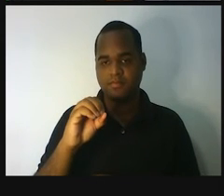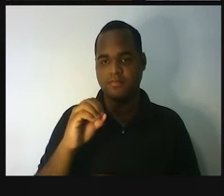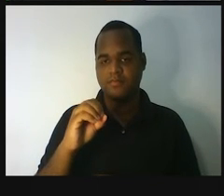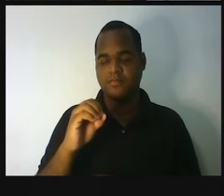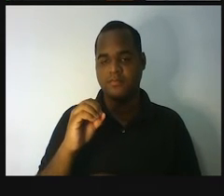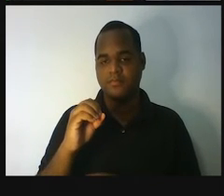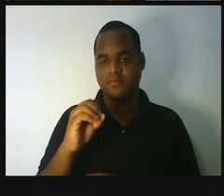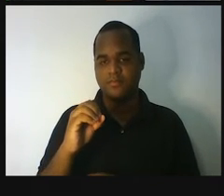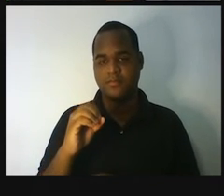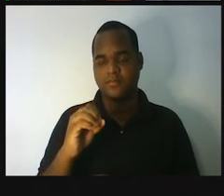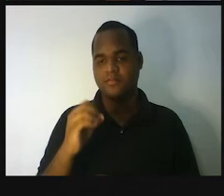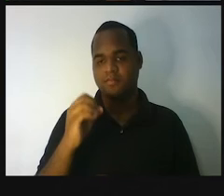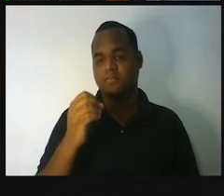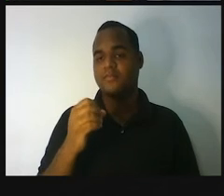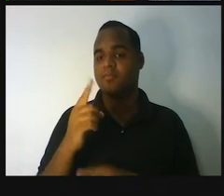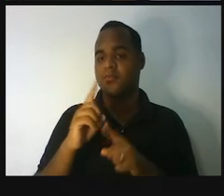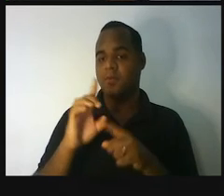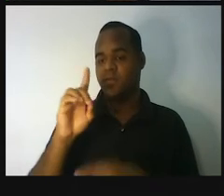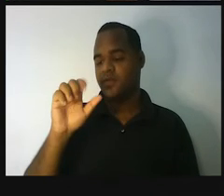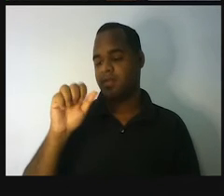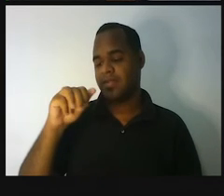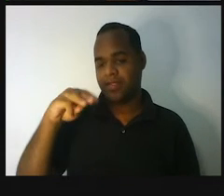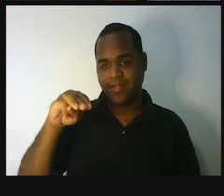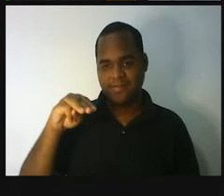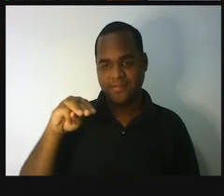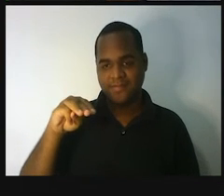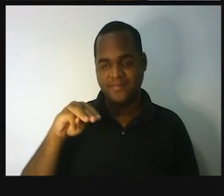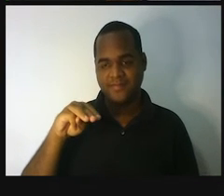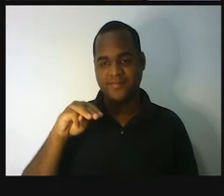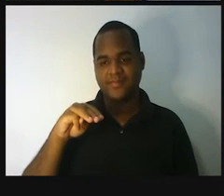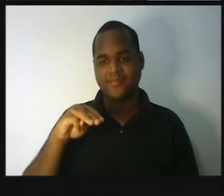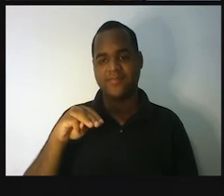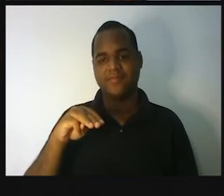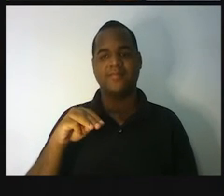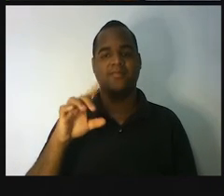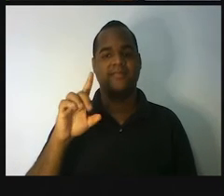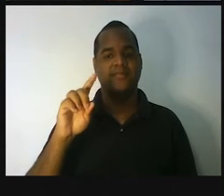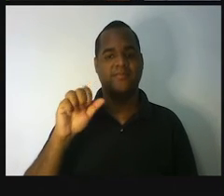Aí, eu paro no decâmetro, Bom,